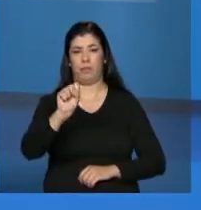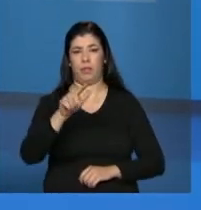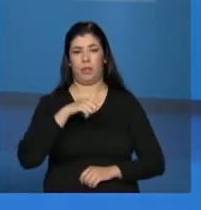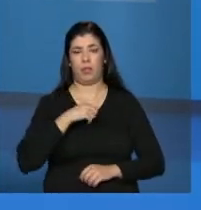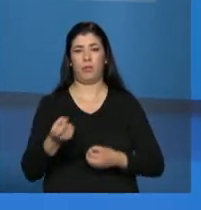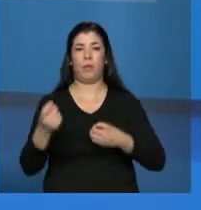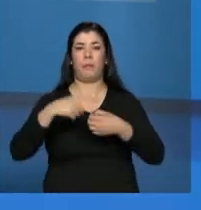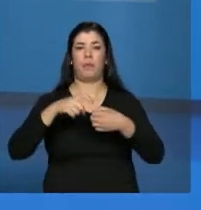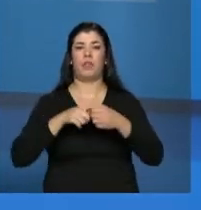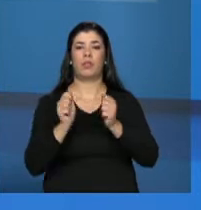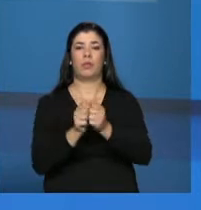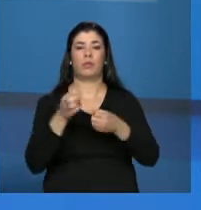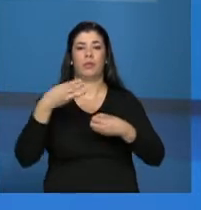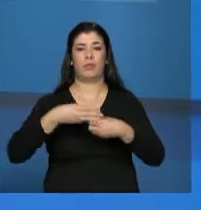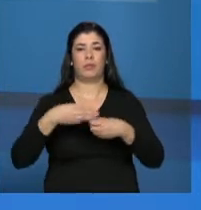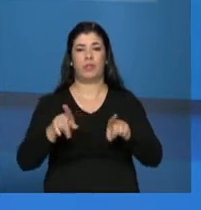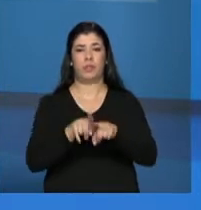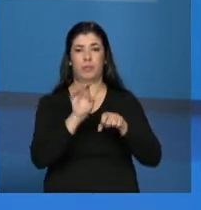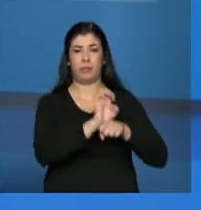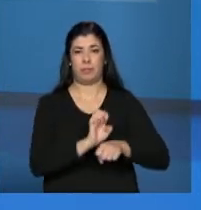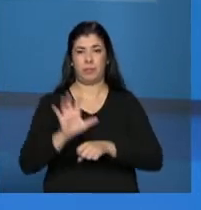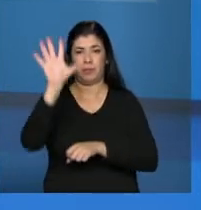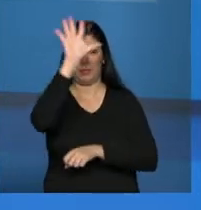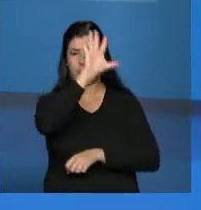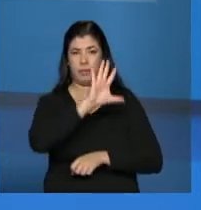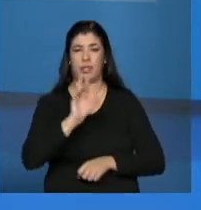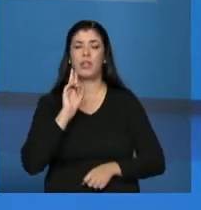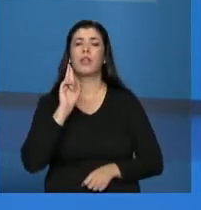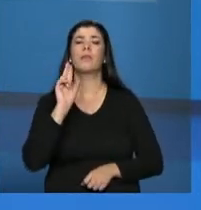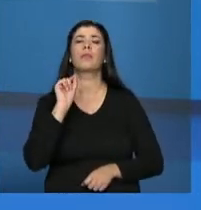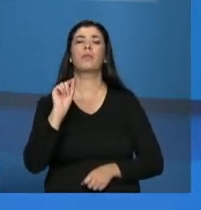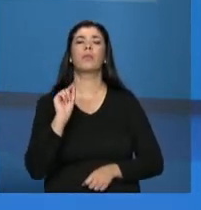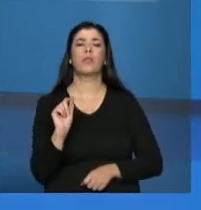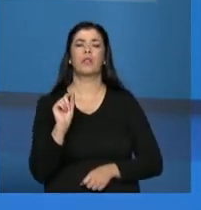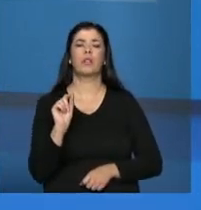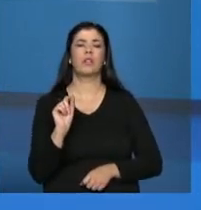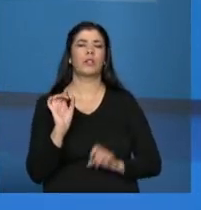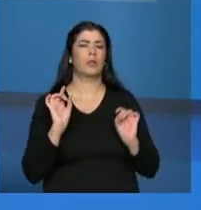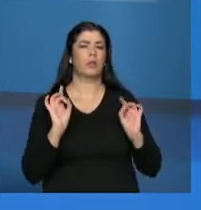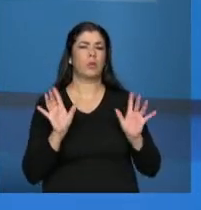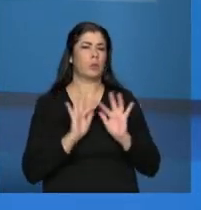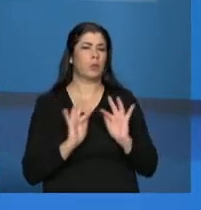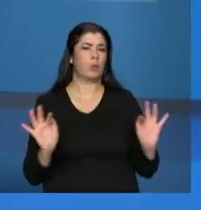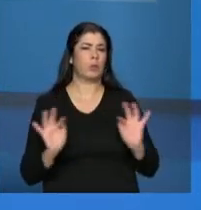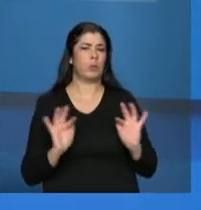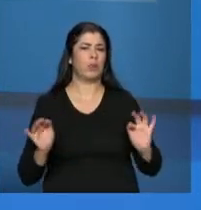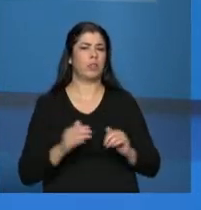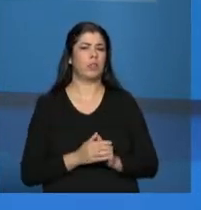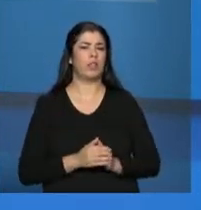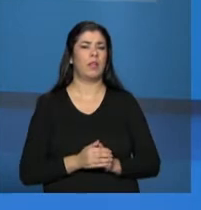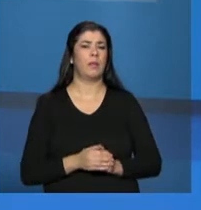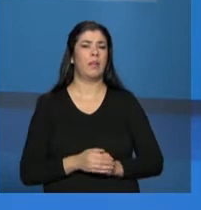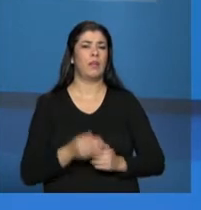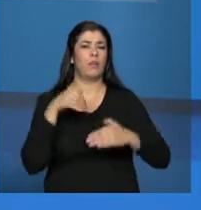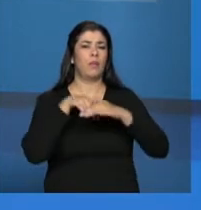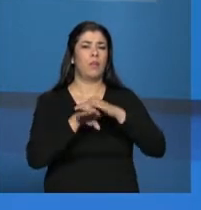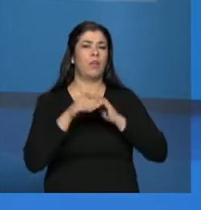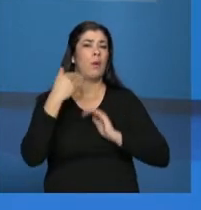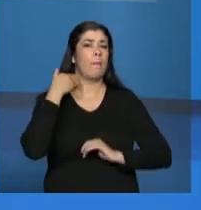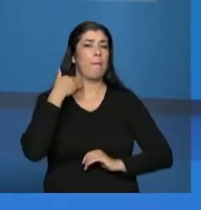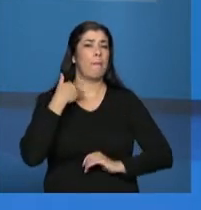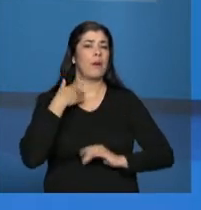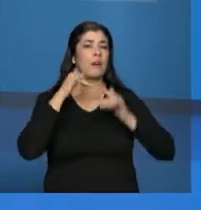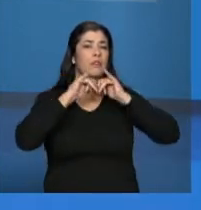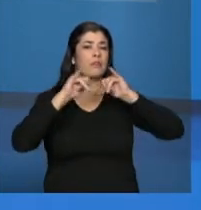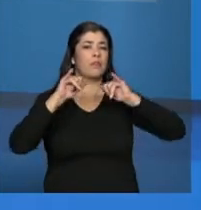municípios e com os estados. Então, o que ele representa? Ele não é simplesmente um banco de dados aonde nós vamos colocar